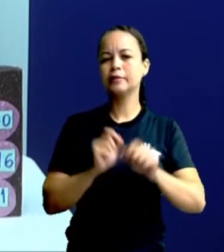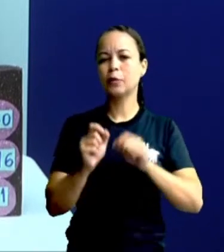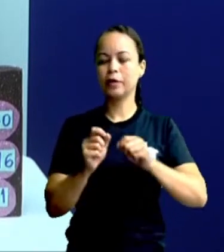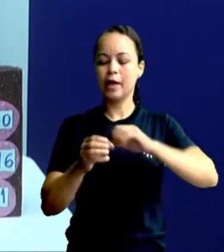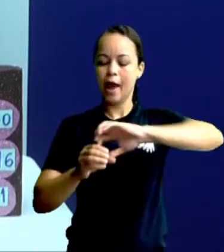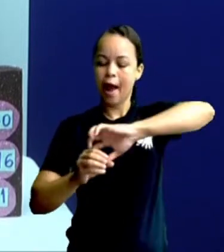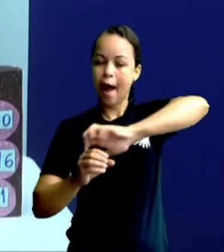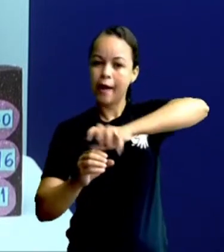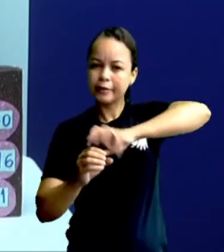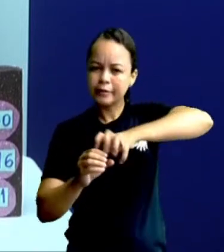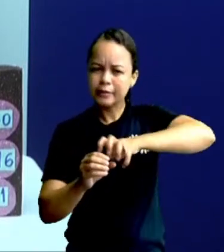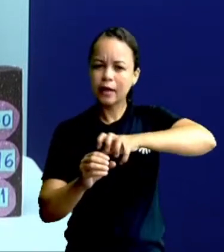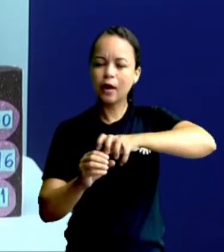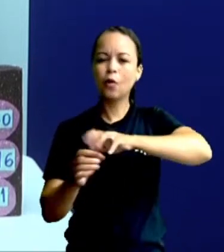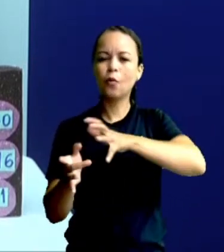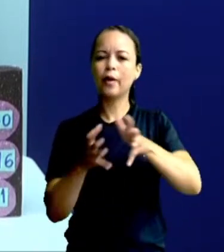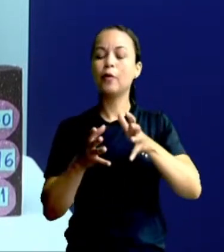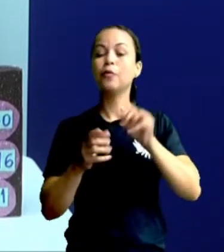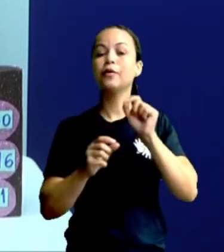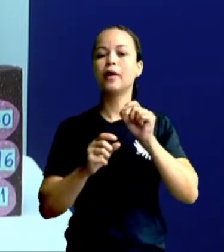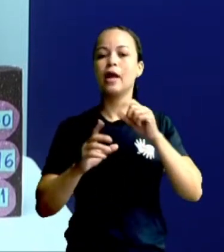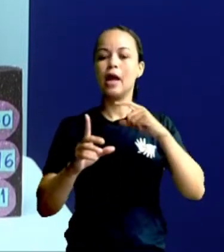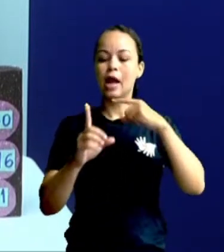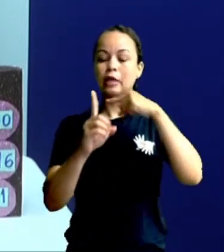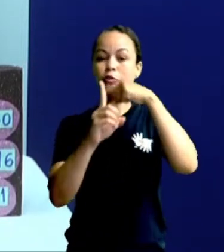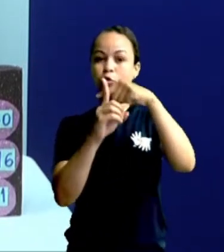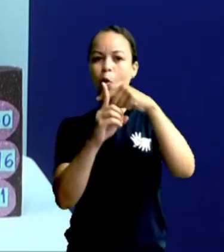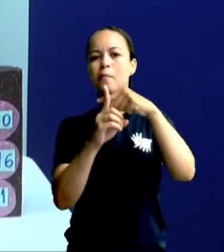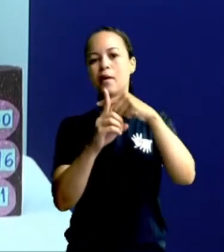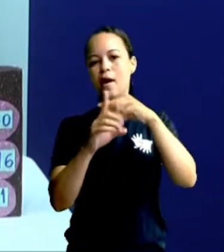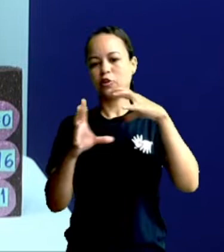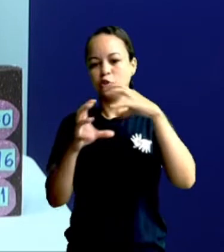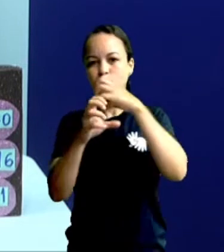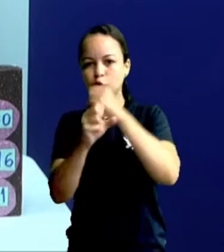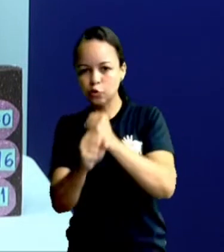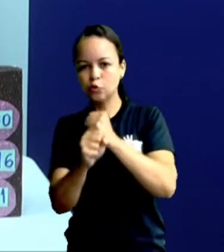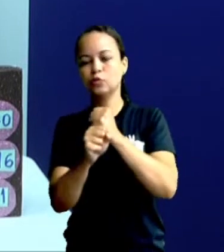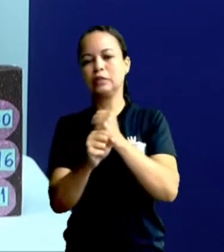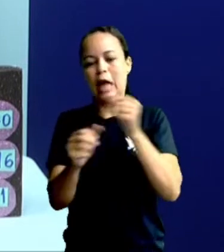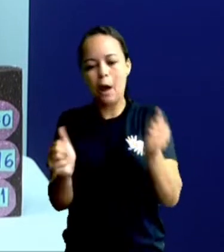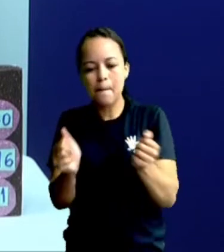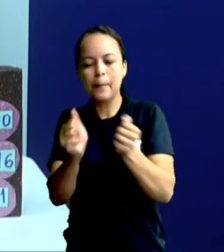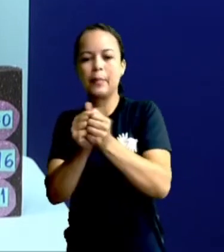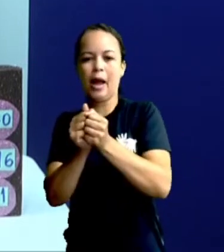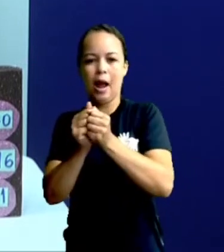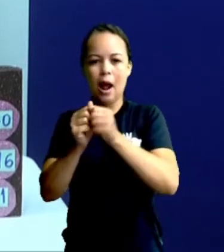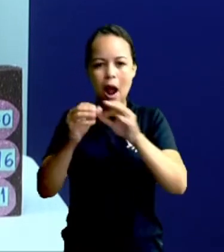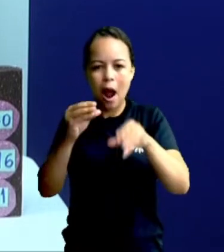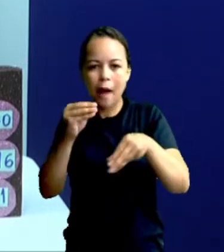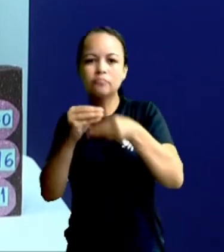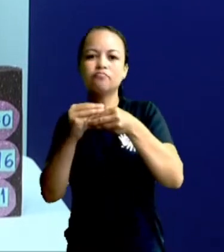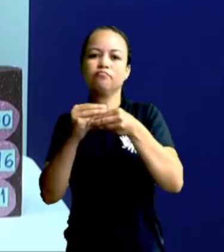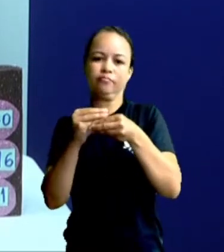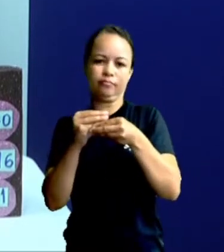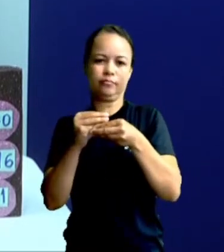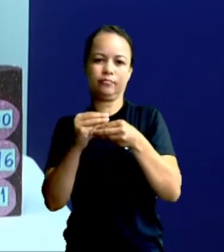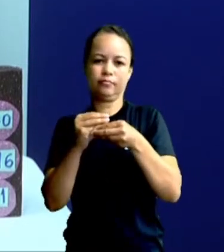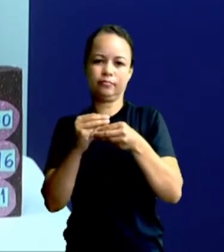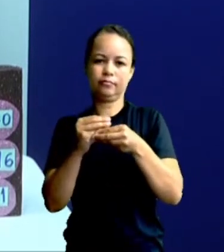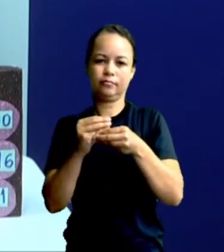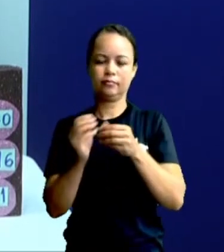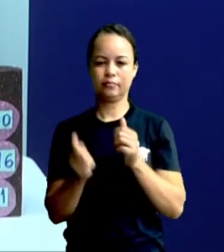gente somar valores, juntar valores, adicionar valores.